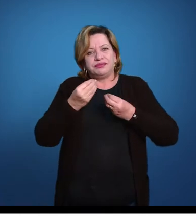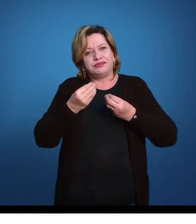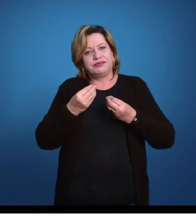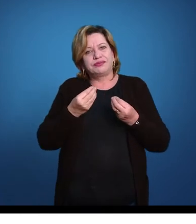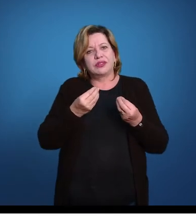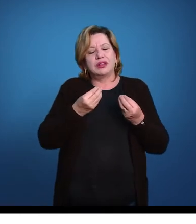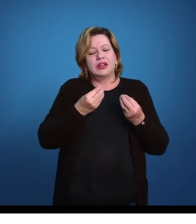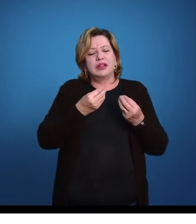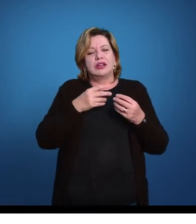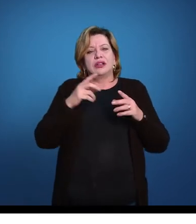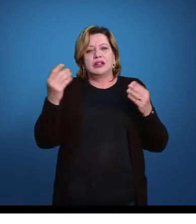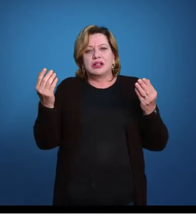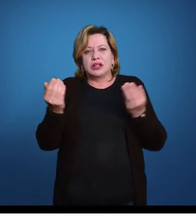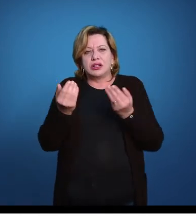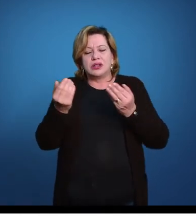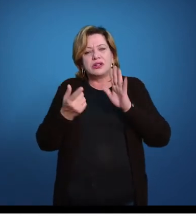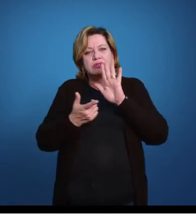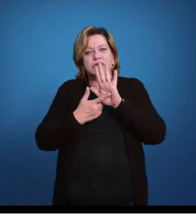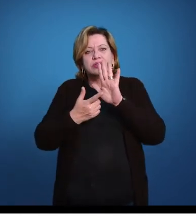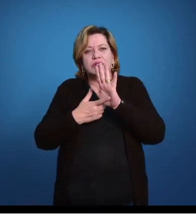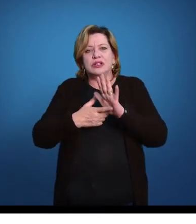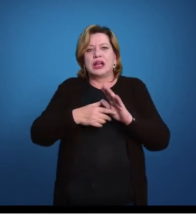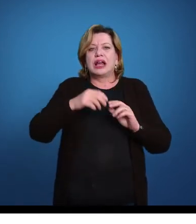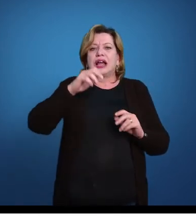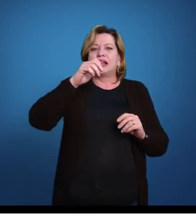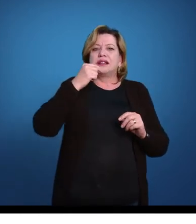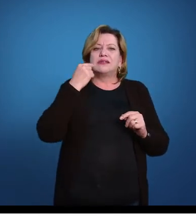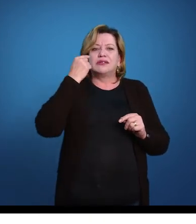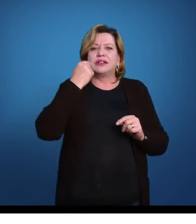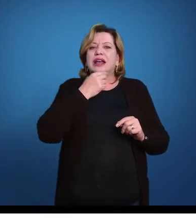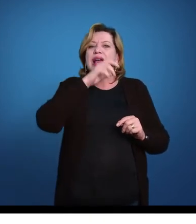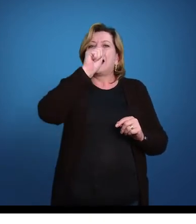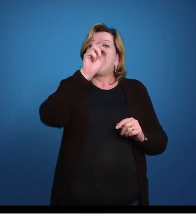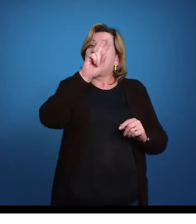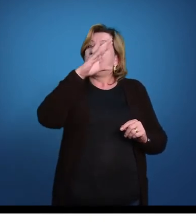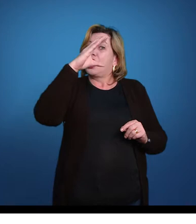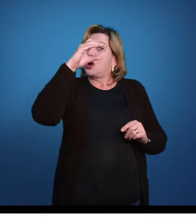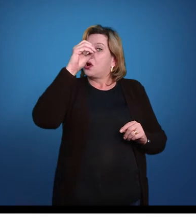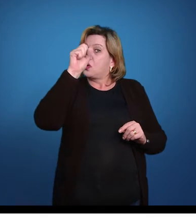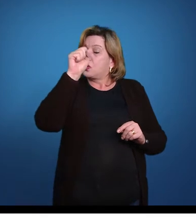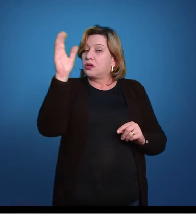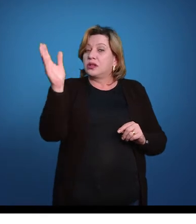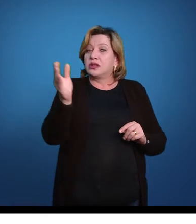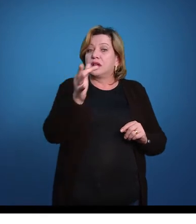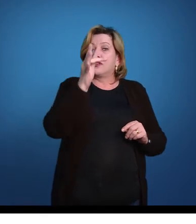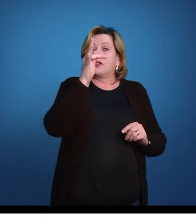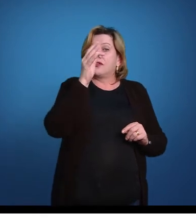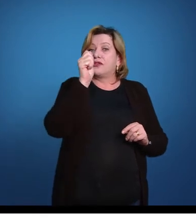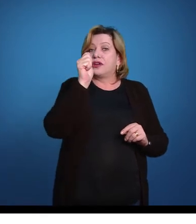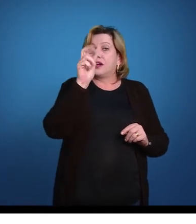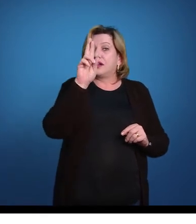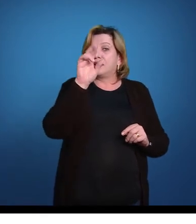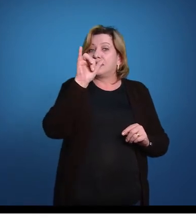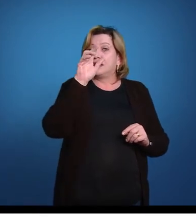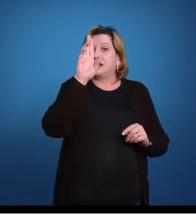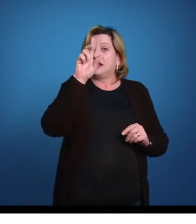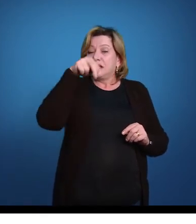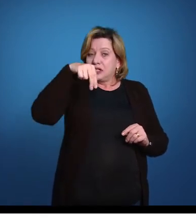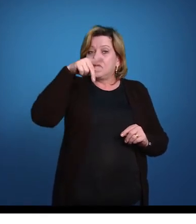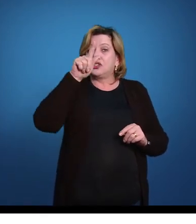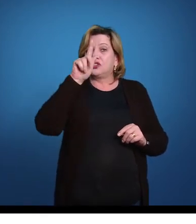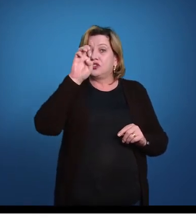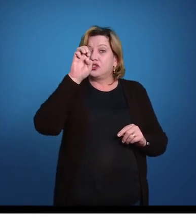olhinho do bicho. E aqui eu tenho os arcos faríngeos, os arcos branquiais ou arcos faríngeos. Eram aqueles